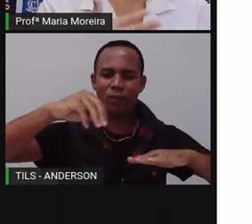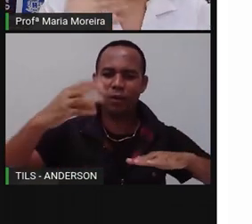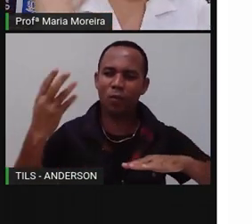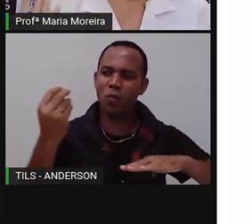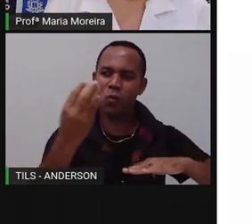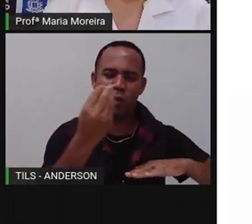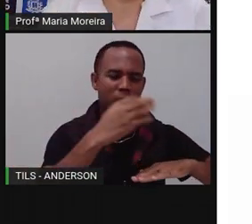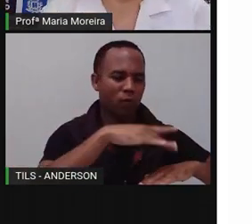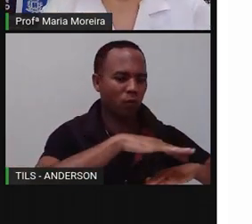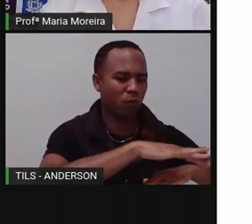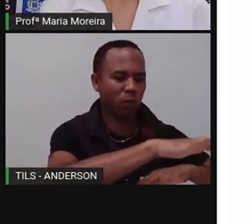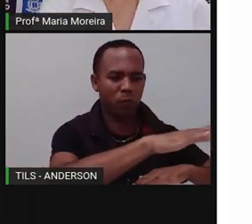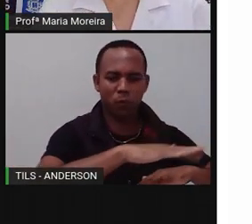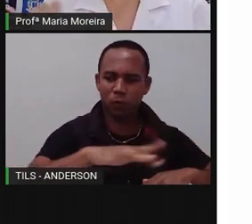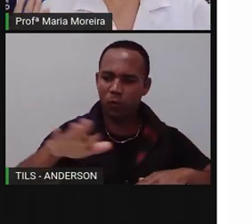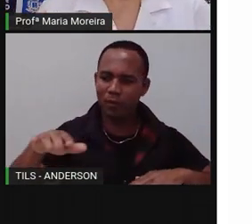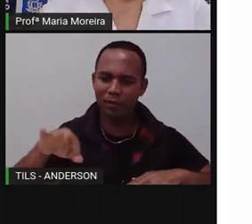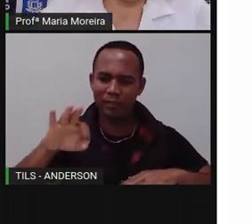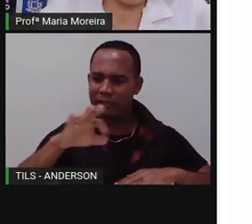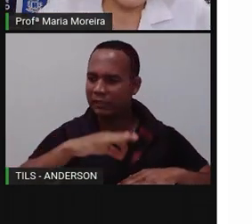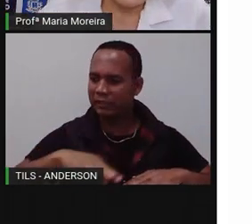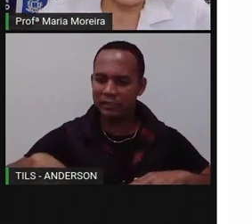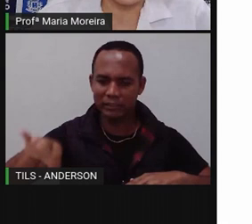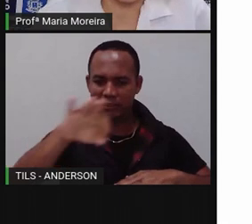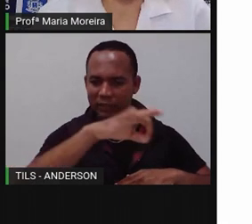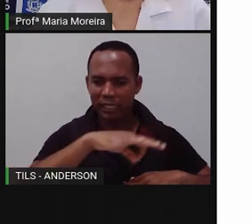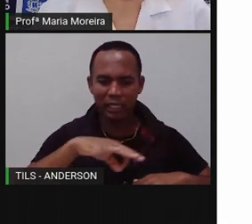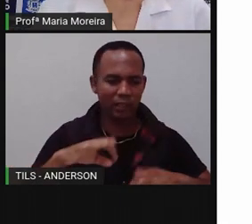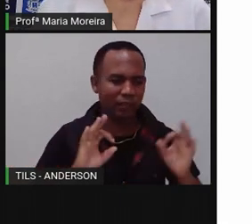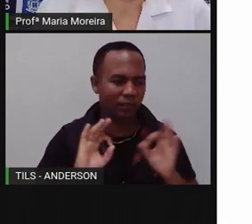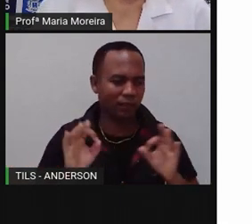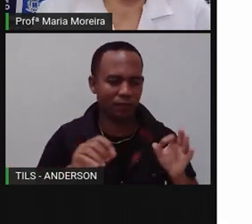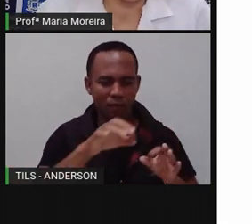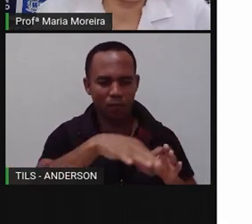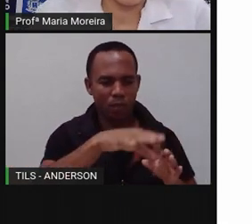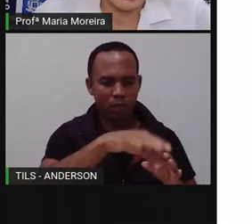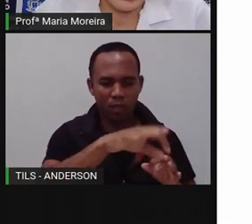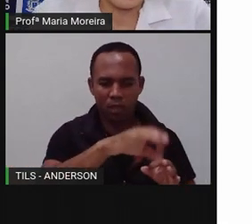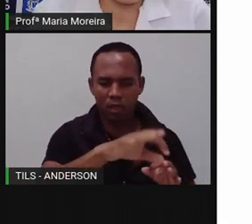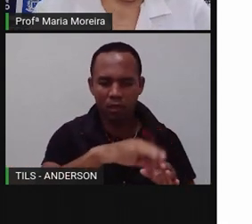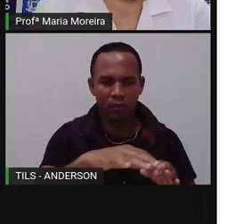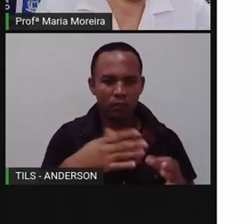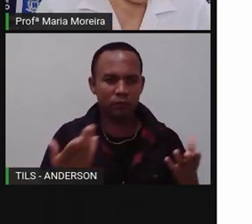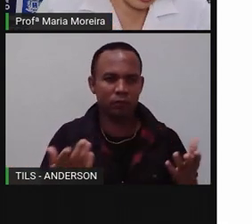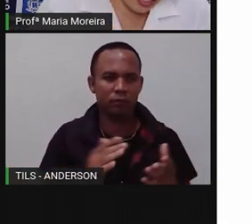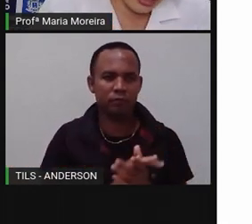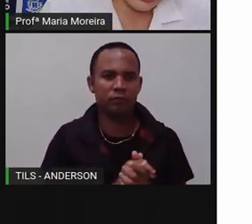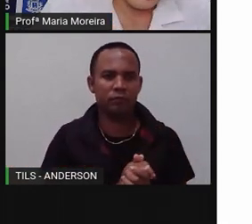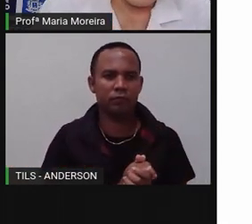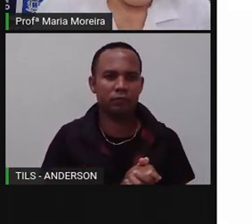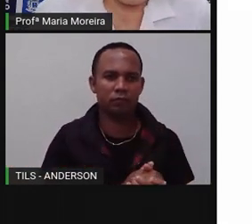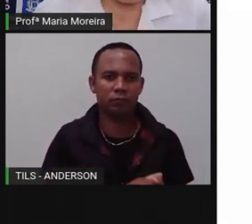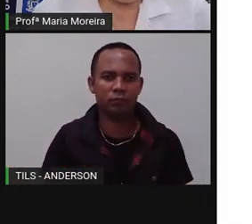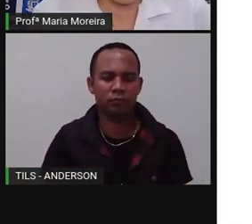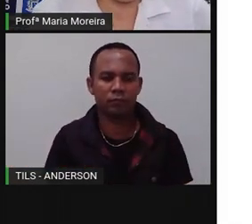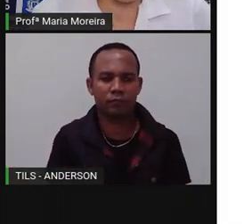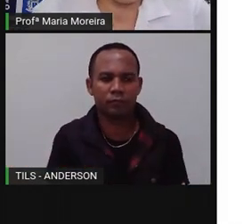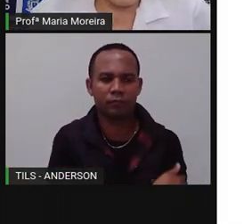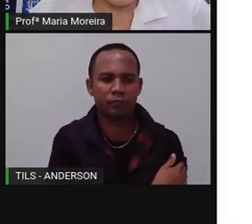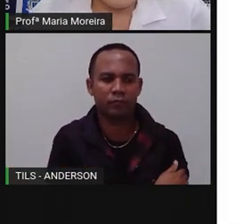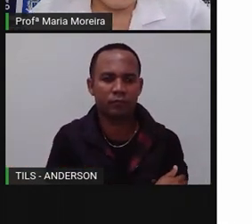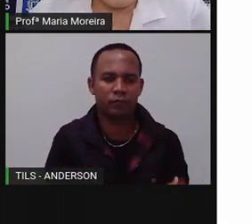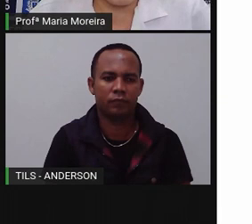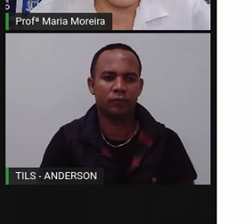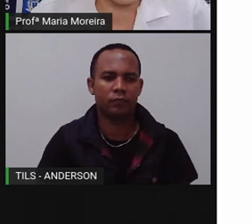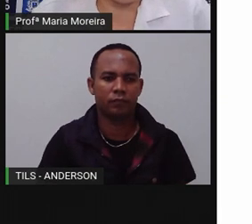Você não encontra nada ao redor. Se plantar não, nasce. Se nascer não dá. Ah, já dizia aí, né? Luiz Gonzaga,